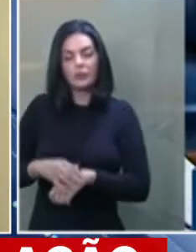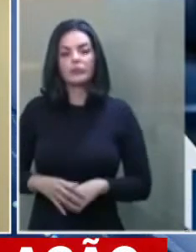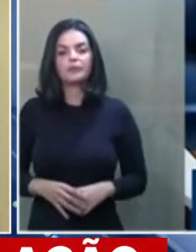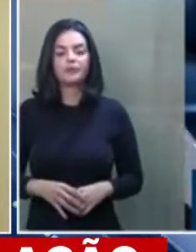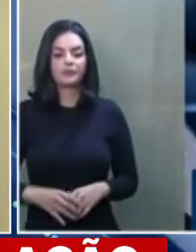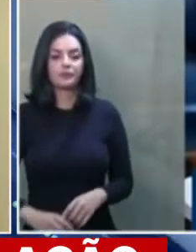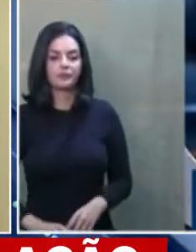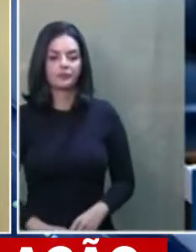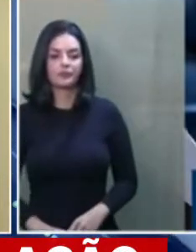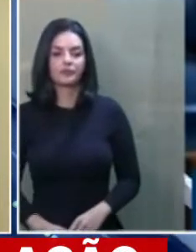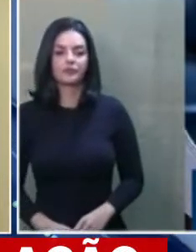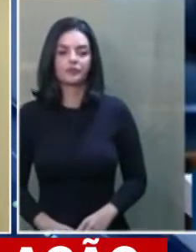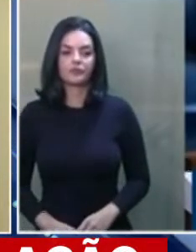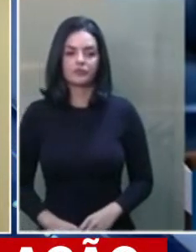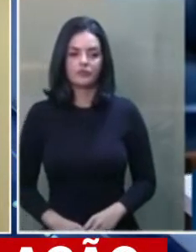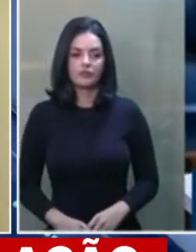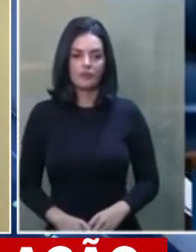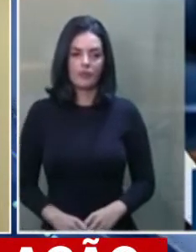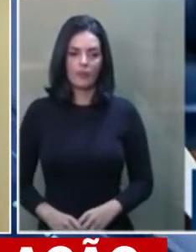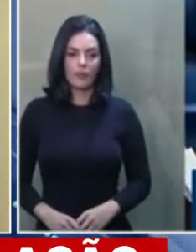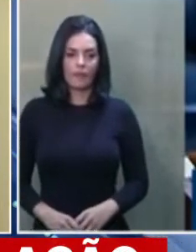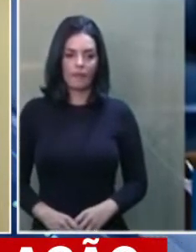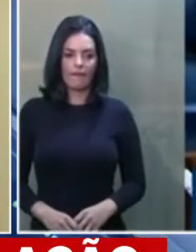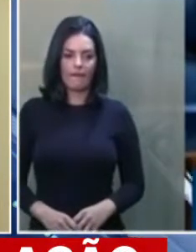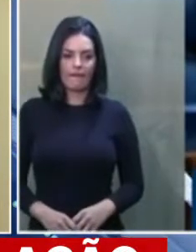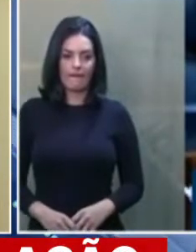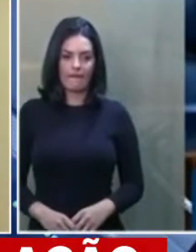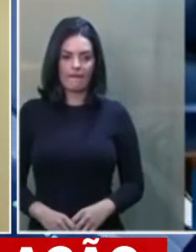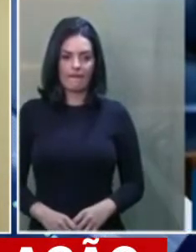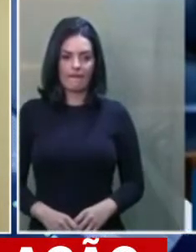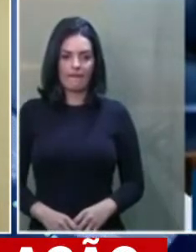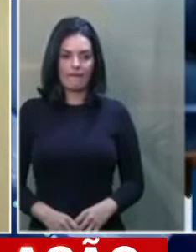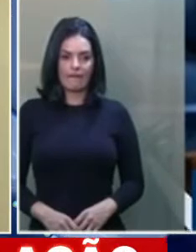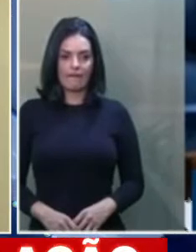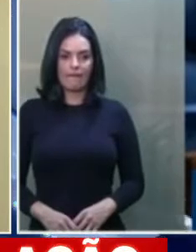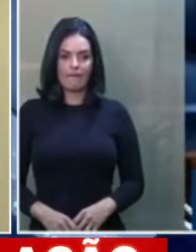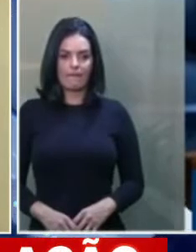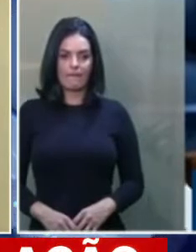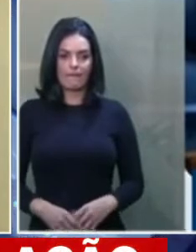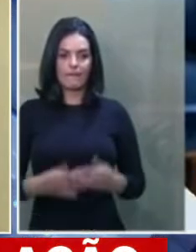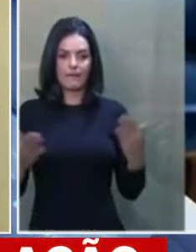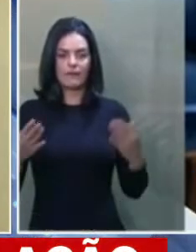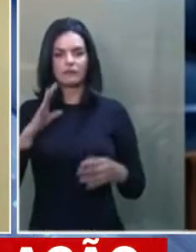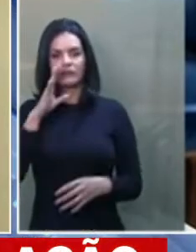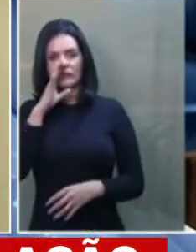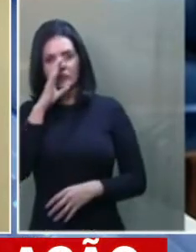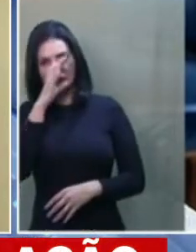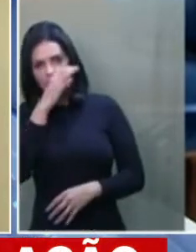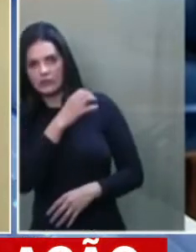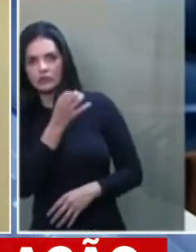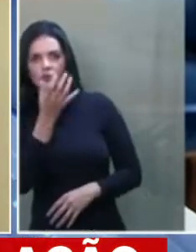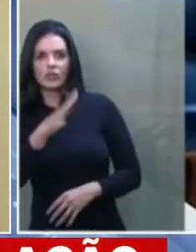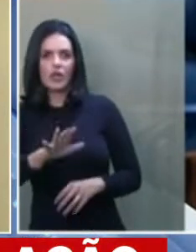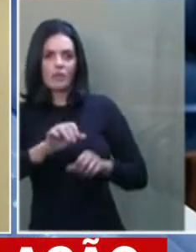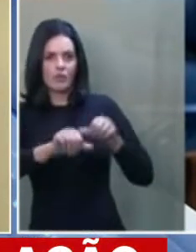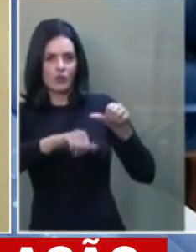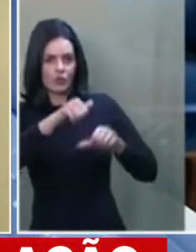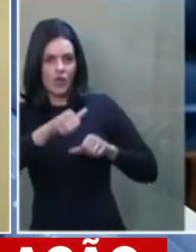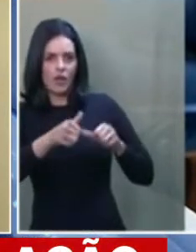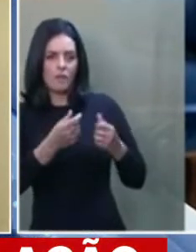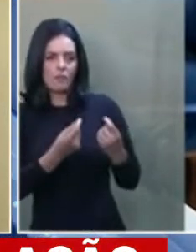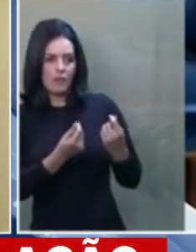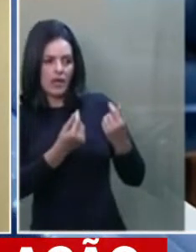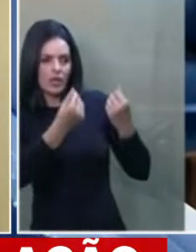sendo garantida a sua execução, porque o governo pegou o dinheiro que ia compensar os estados